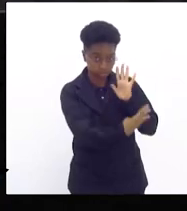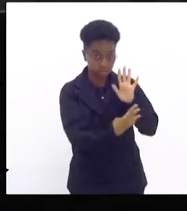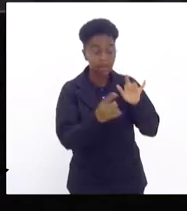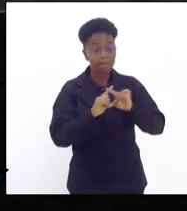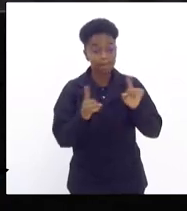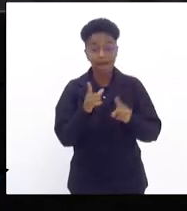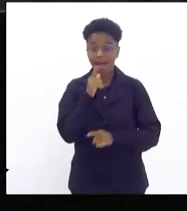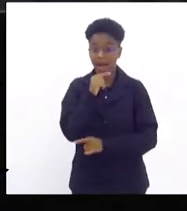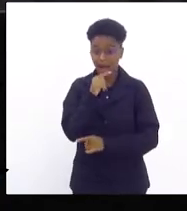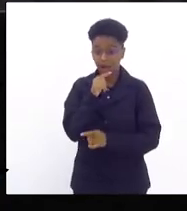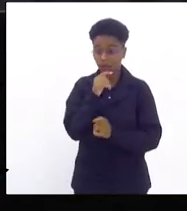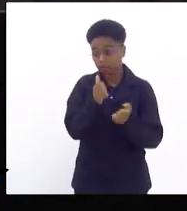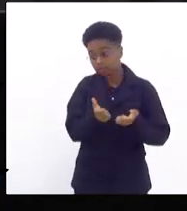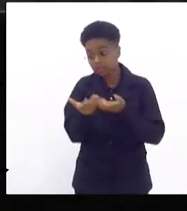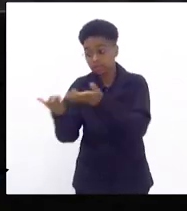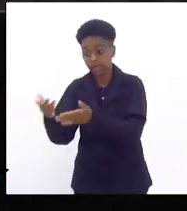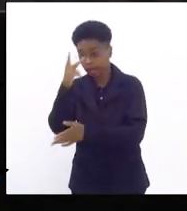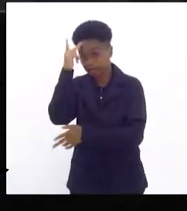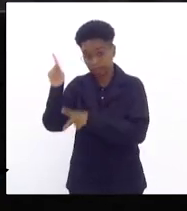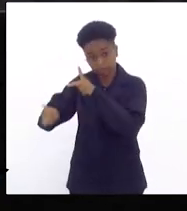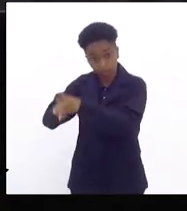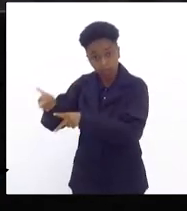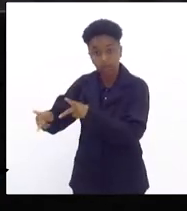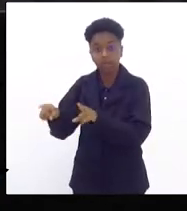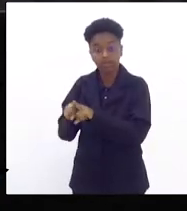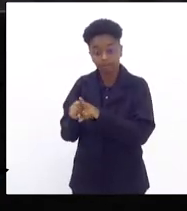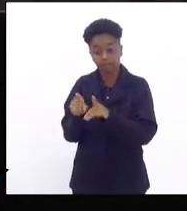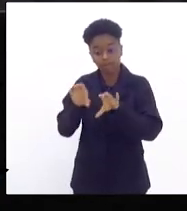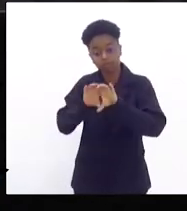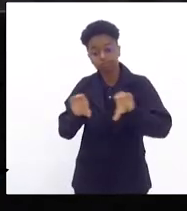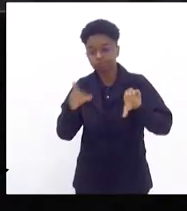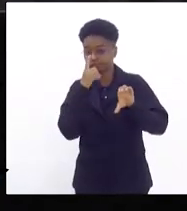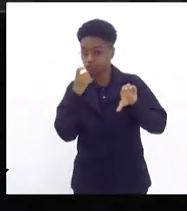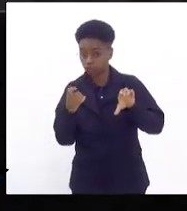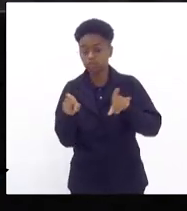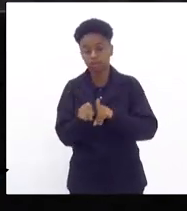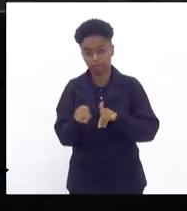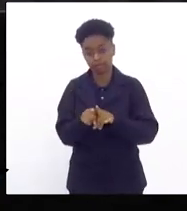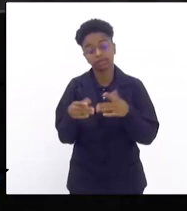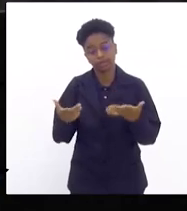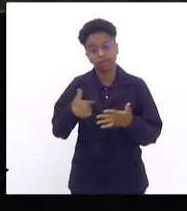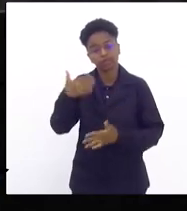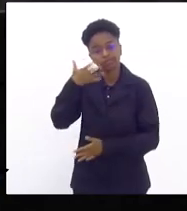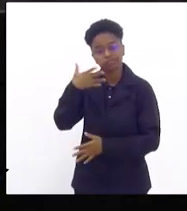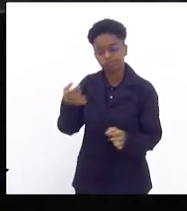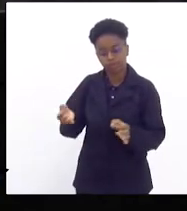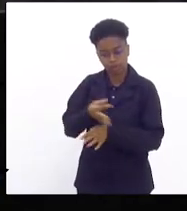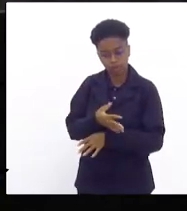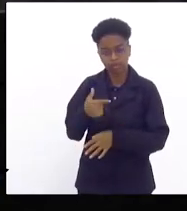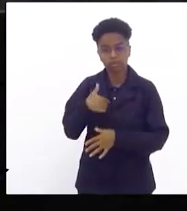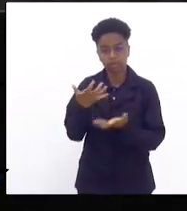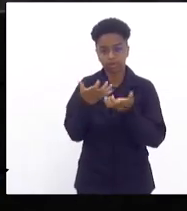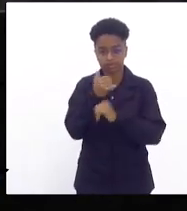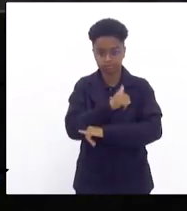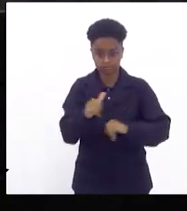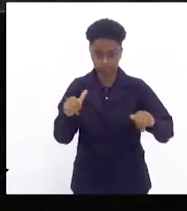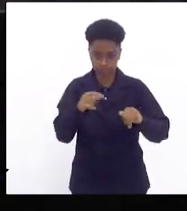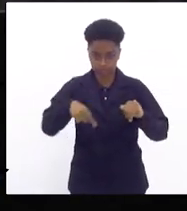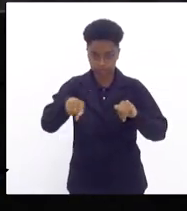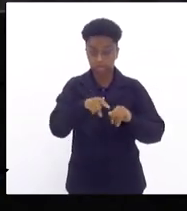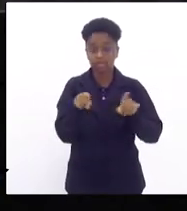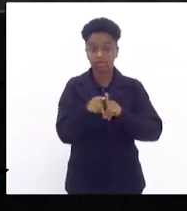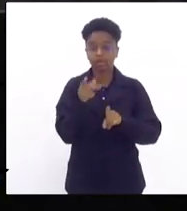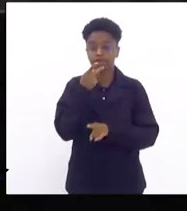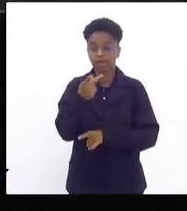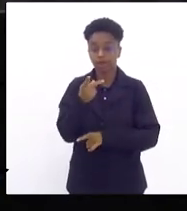água tratada chegue na torneira do morador e o esgoto tratado também então são essas considerações que eu queria fazer a todos vocês e dizer que a